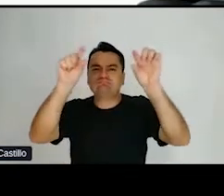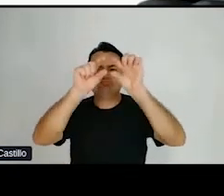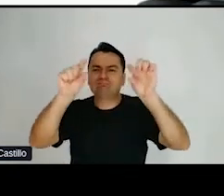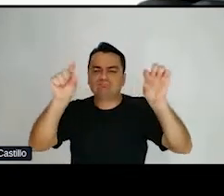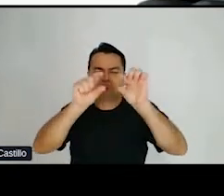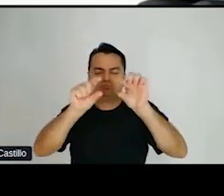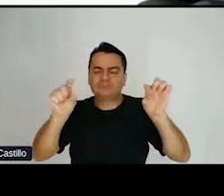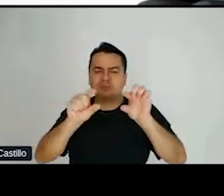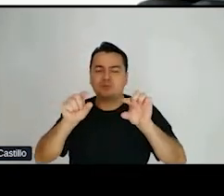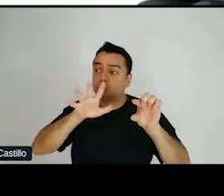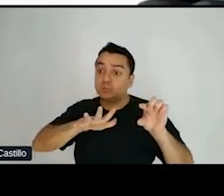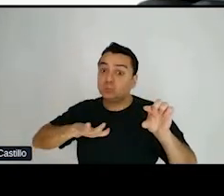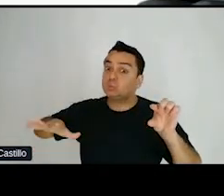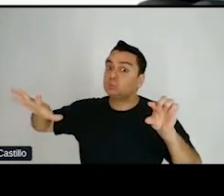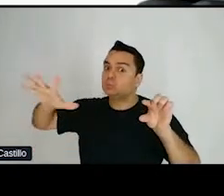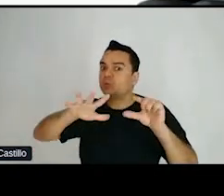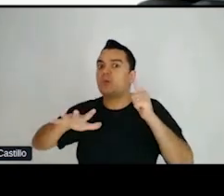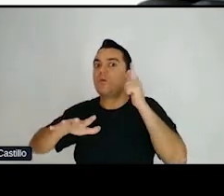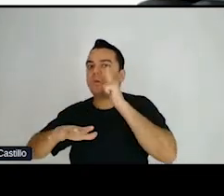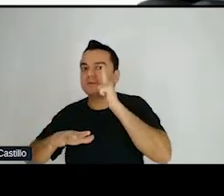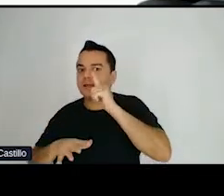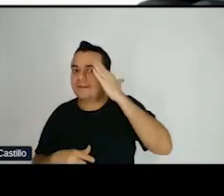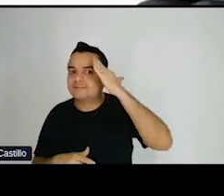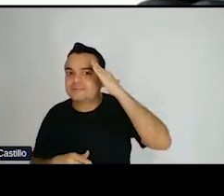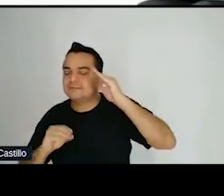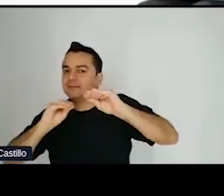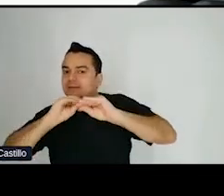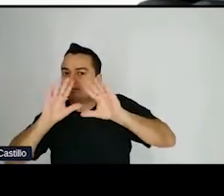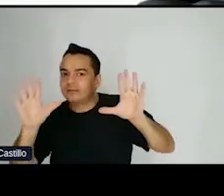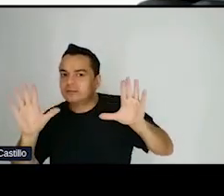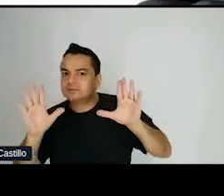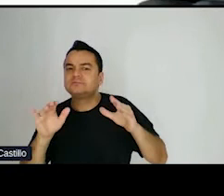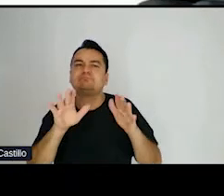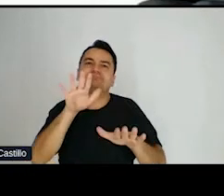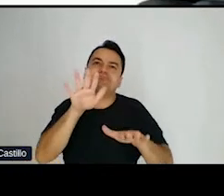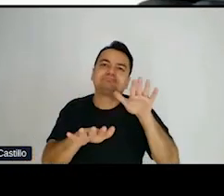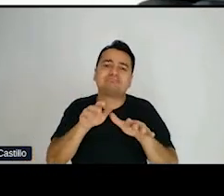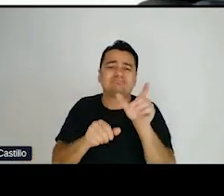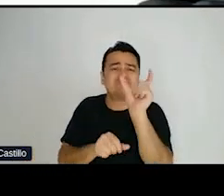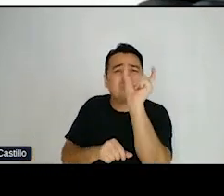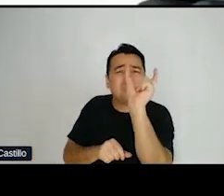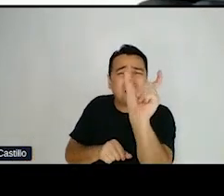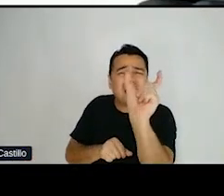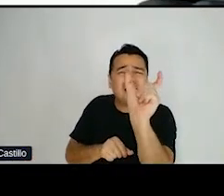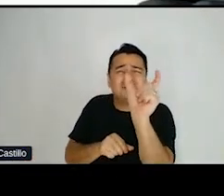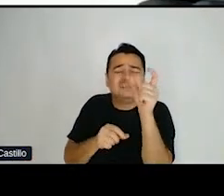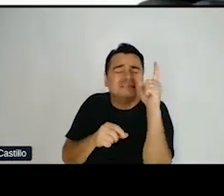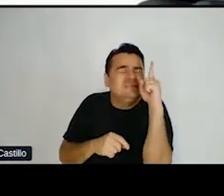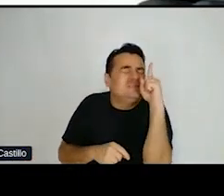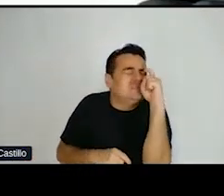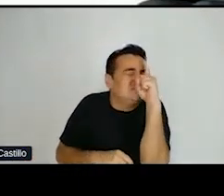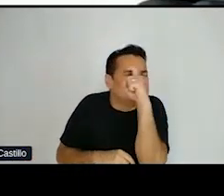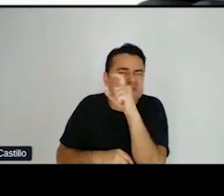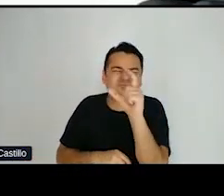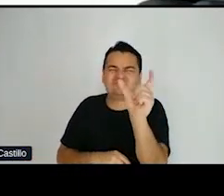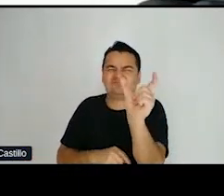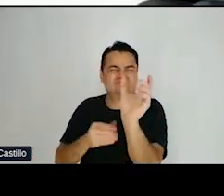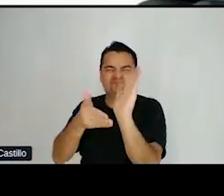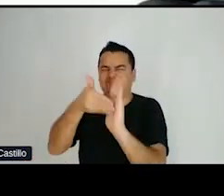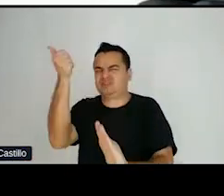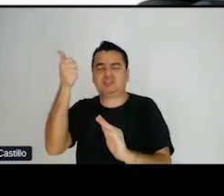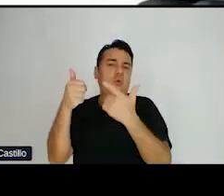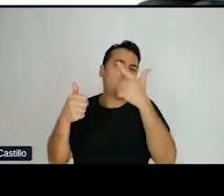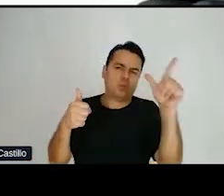forma que todos consigam compreender, se são usados jargões ou palavras técnicas demais, essa pessoa que vai estar